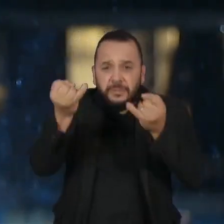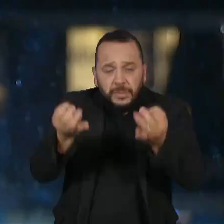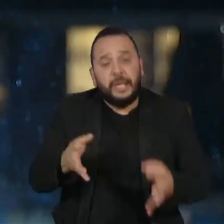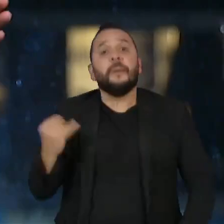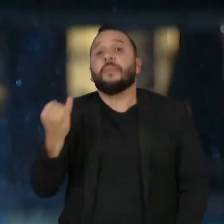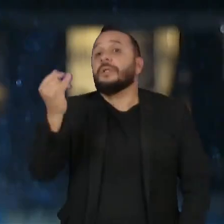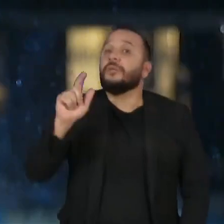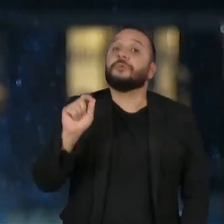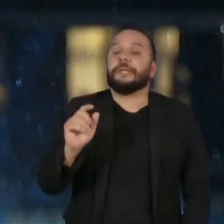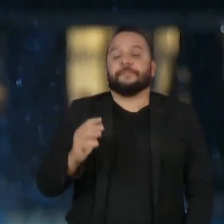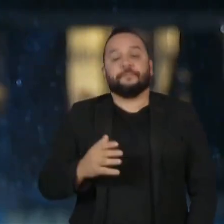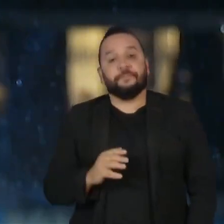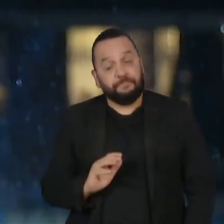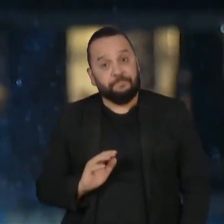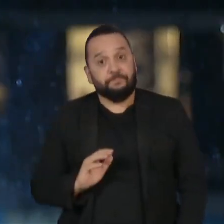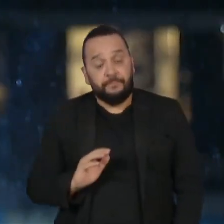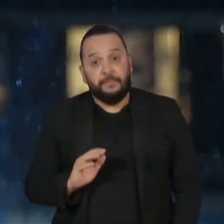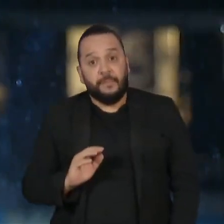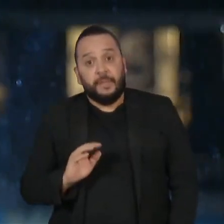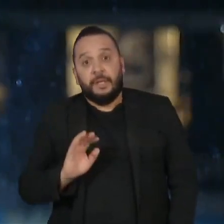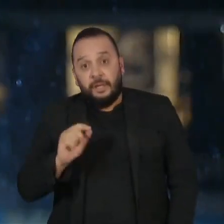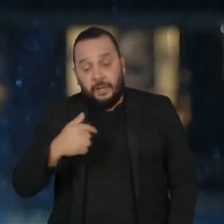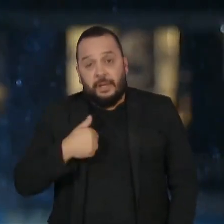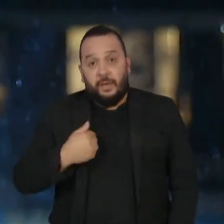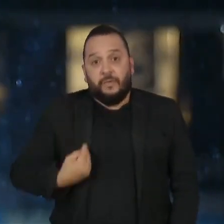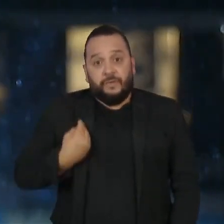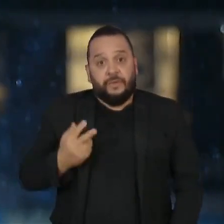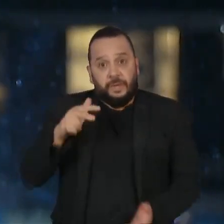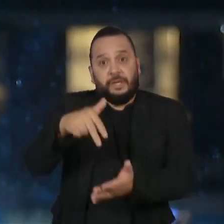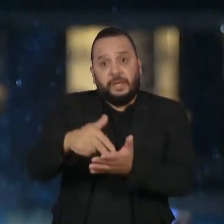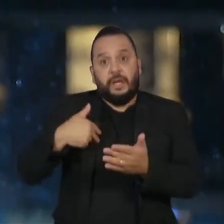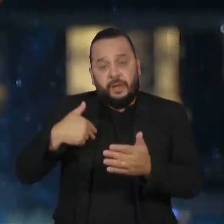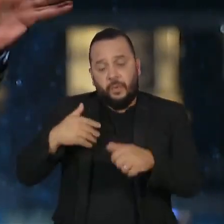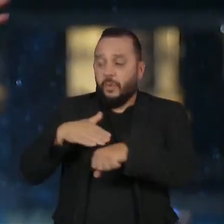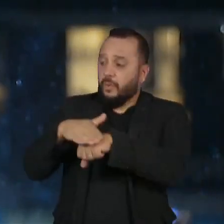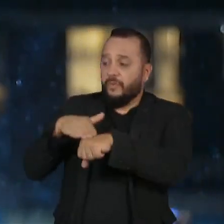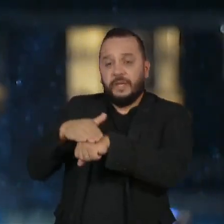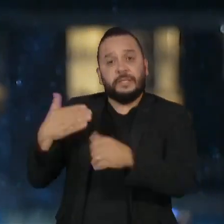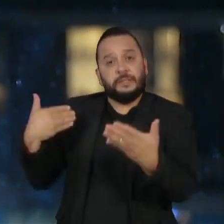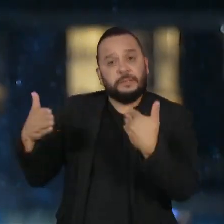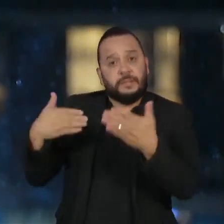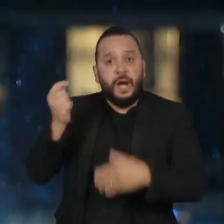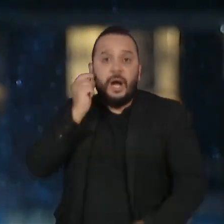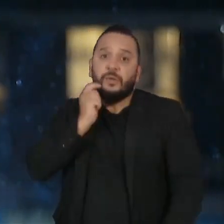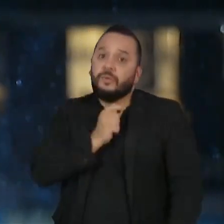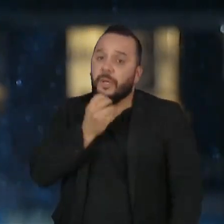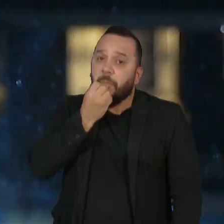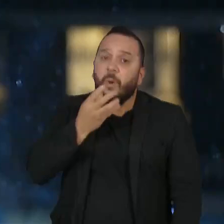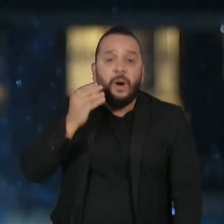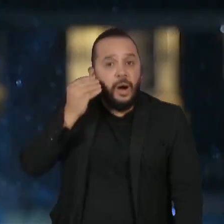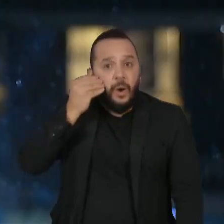importam? E, aliás, já que estou aqui nesse diálogo com o Ricardo Nunes, é uma boa oportunidade.